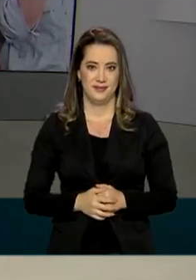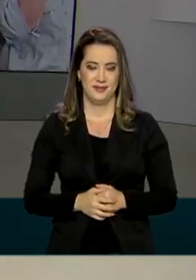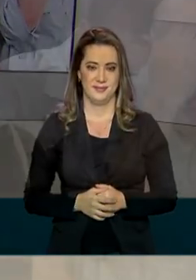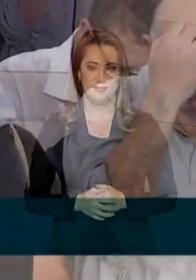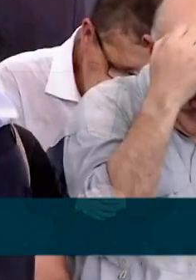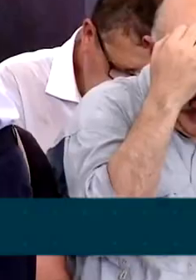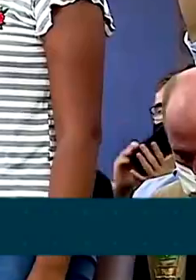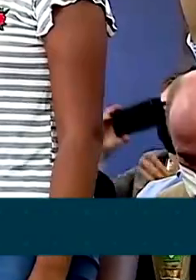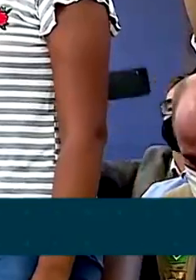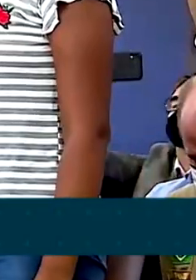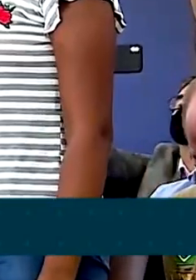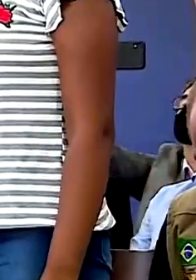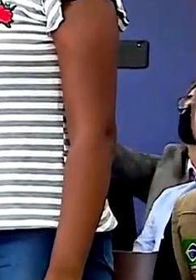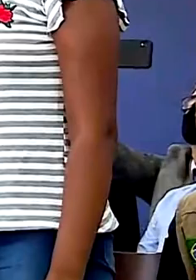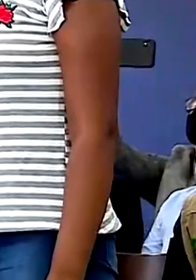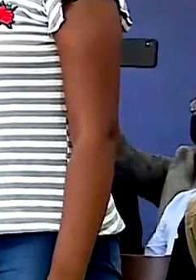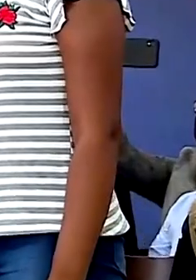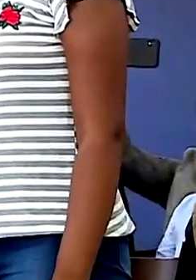Tchau, tchau. Tchau,